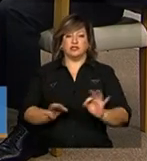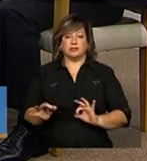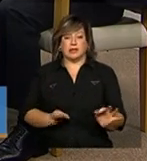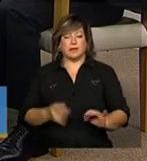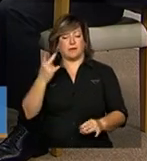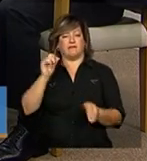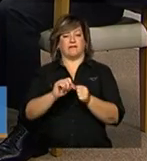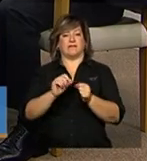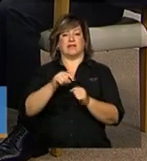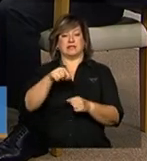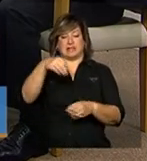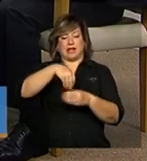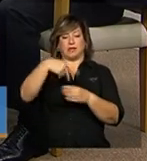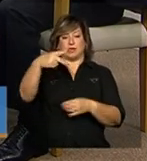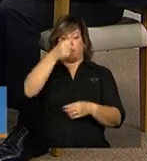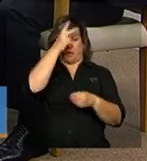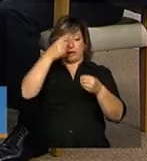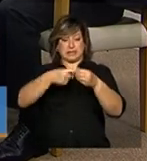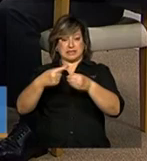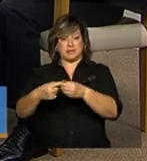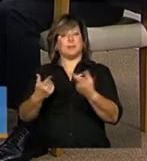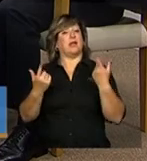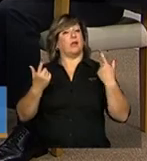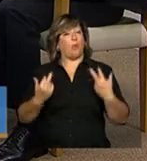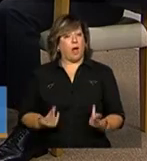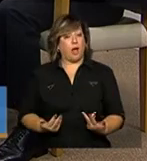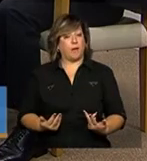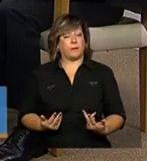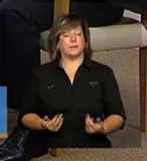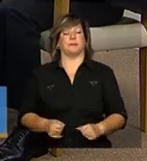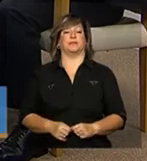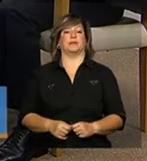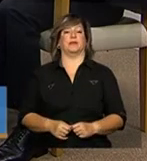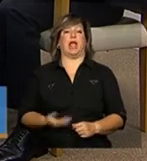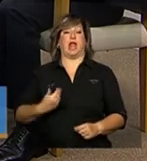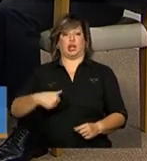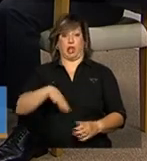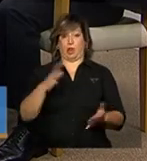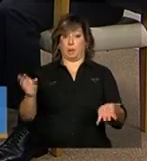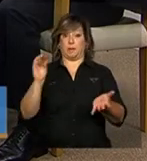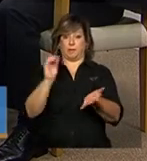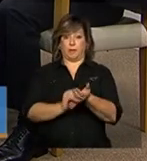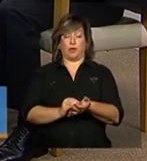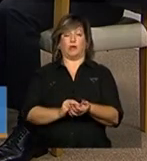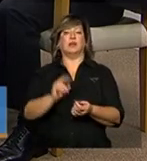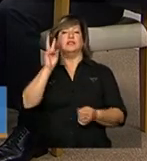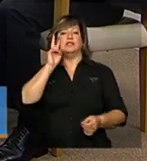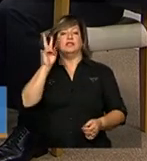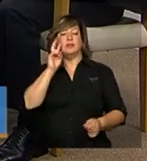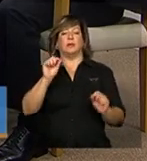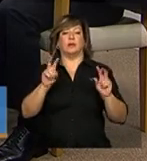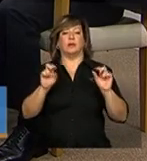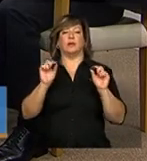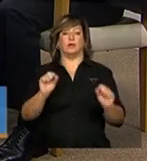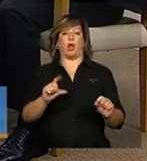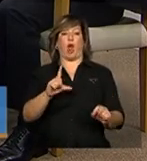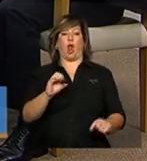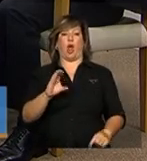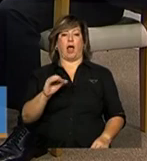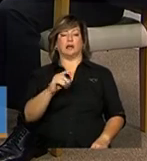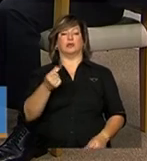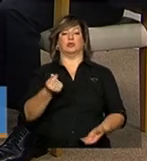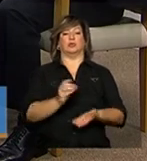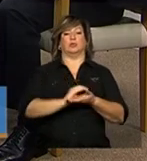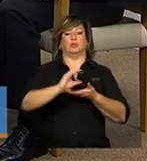realizado no seu município. Da mesma forma, quando nós colocamos a questão da alocação de recursos próprios